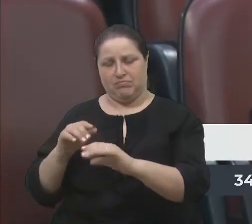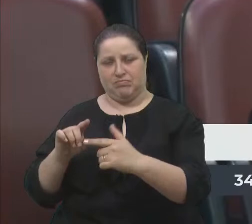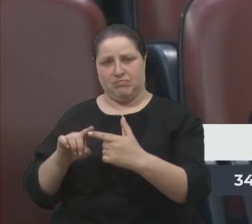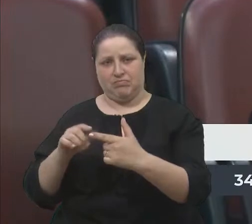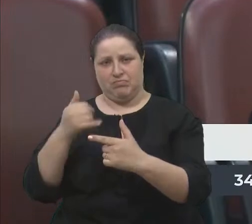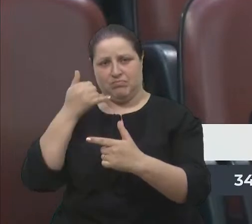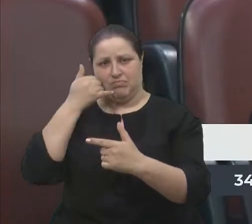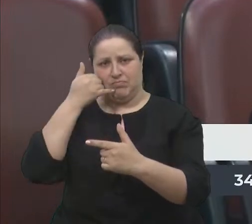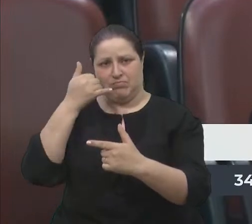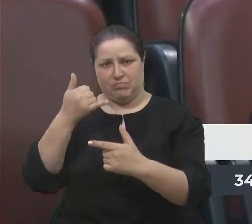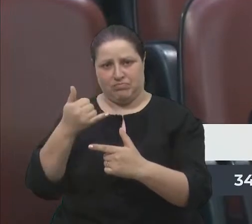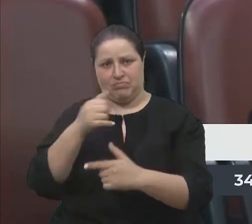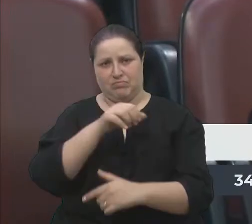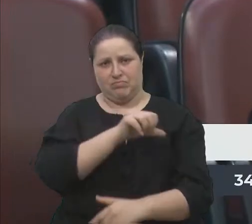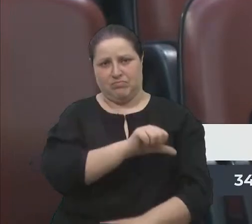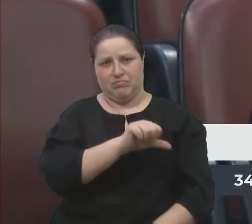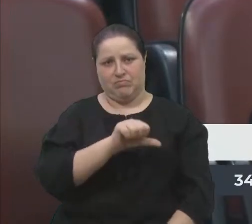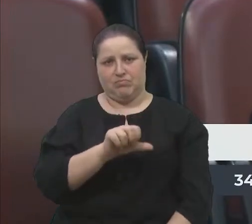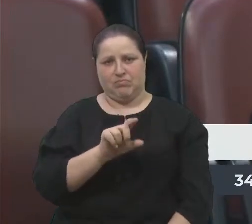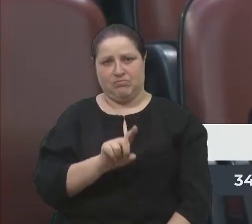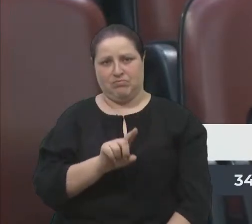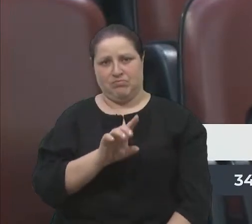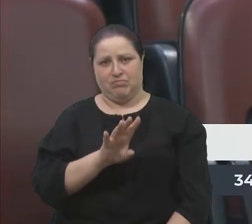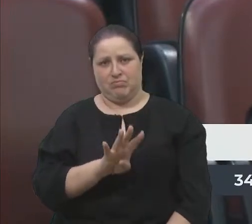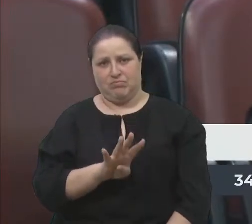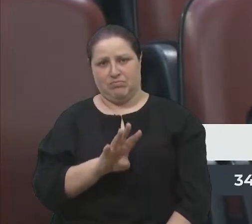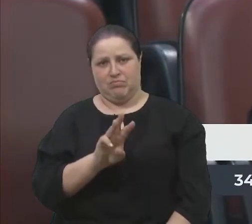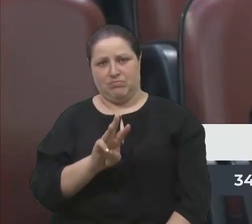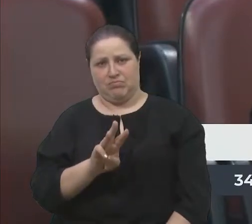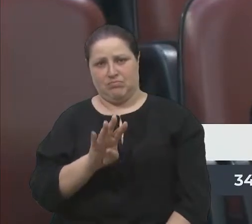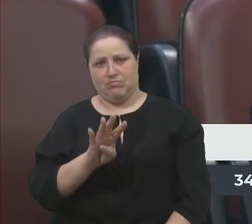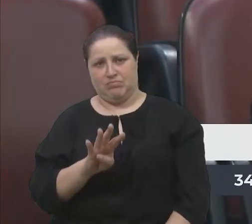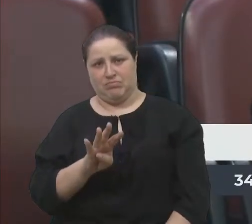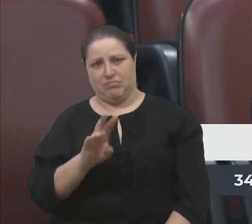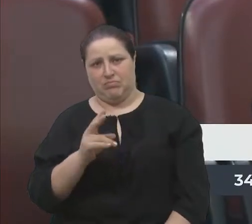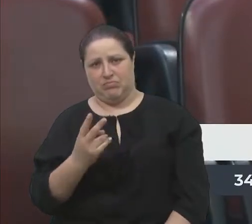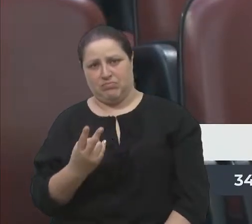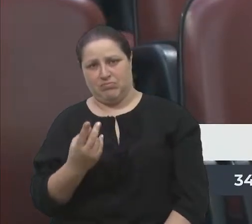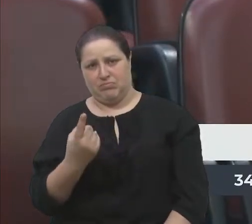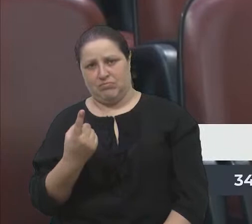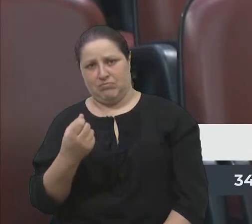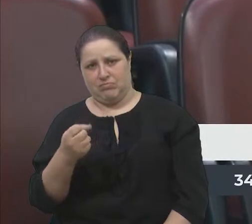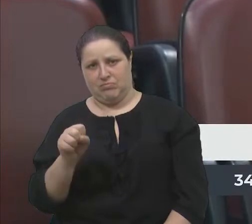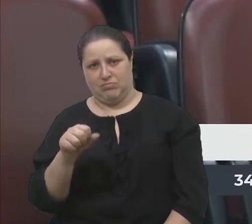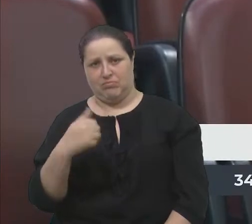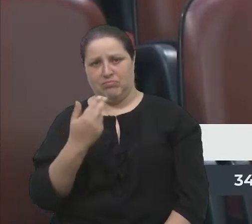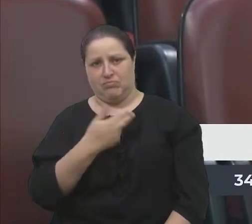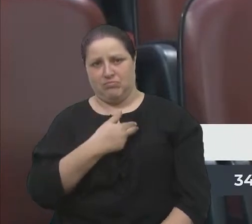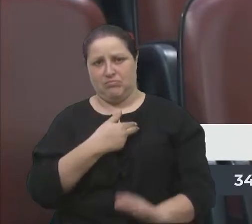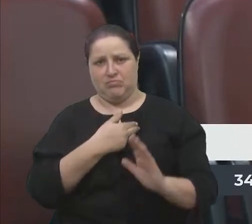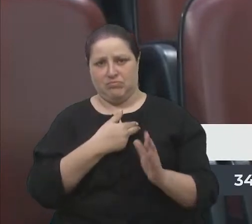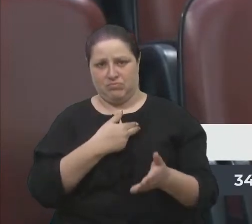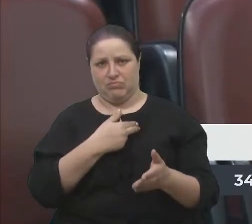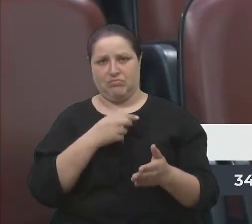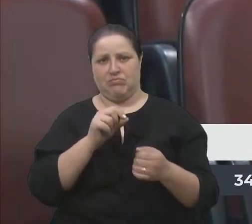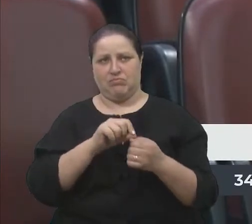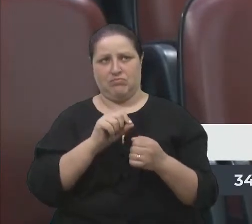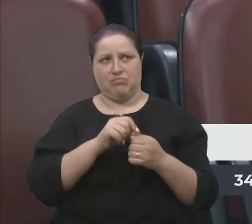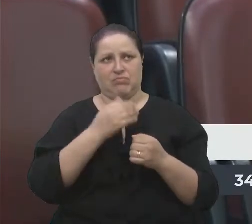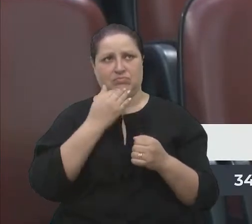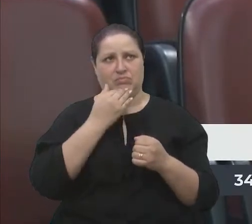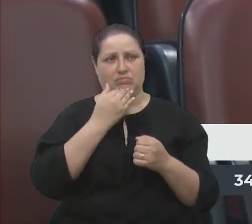telefone nosso 991-413-4218, onde nós já estamos fazendo os protocolos,